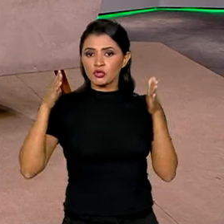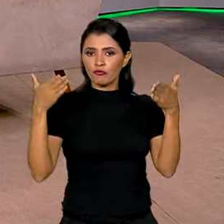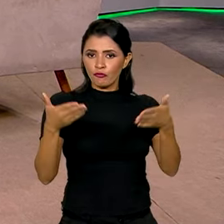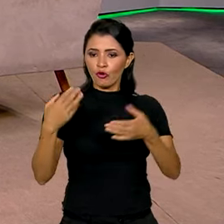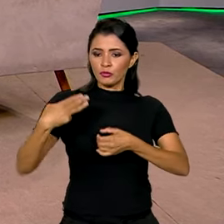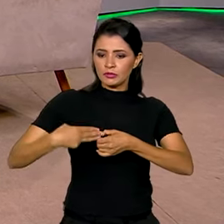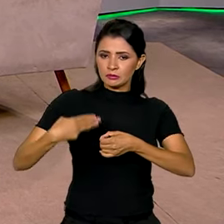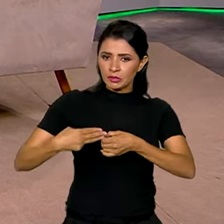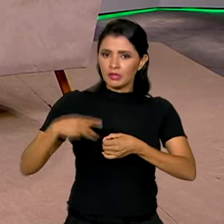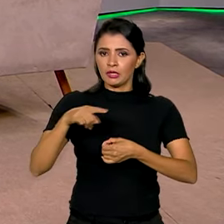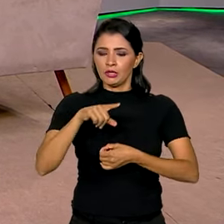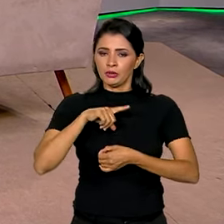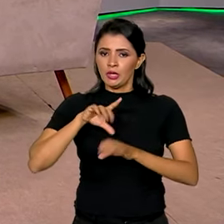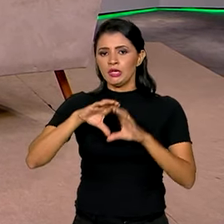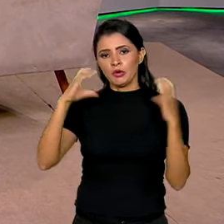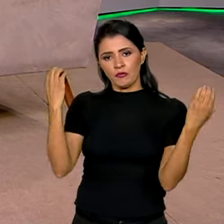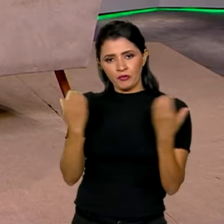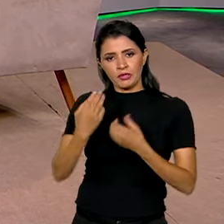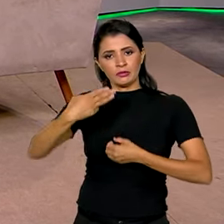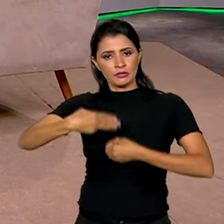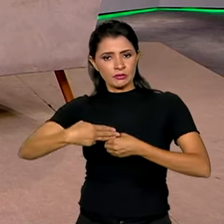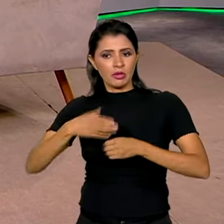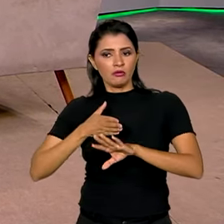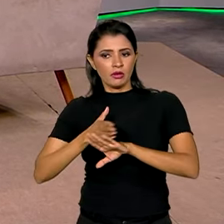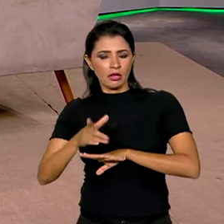municipal, né? A conferência municipal.